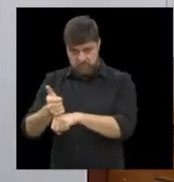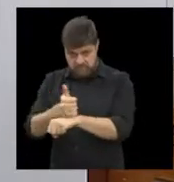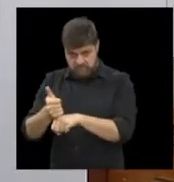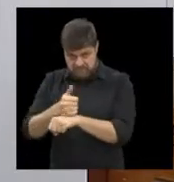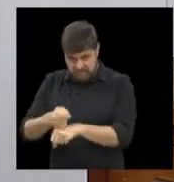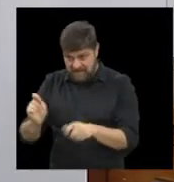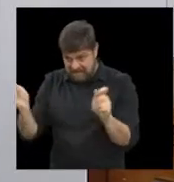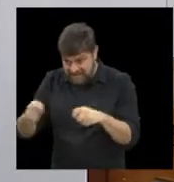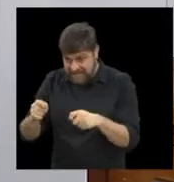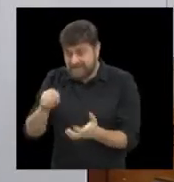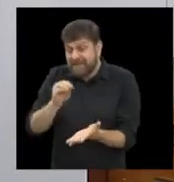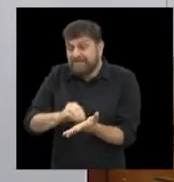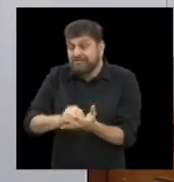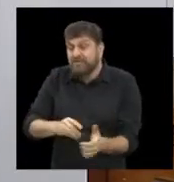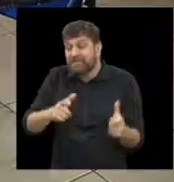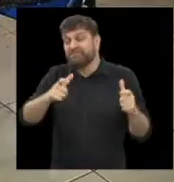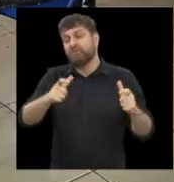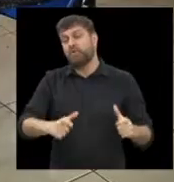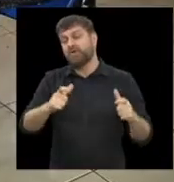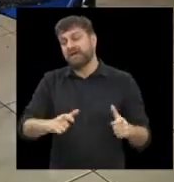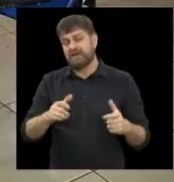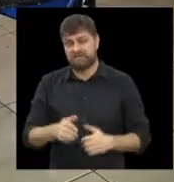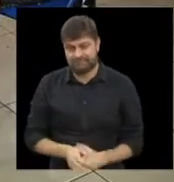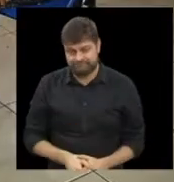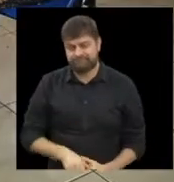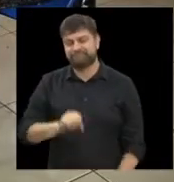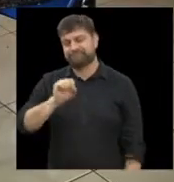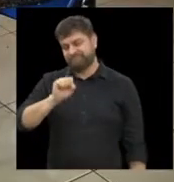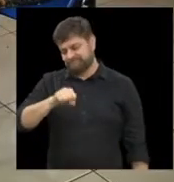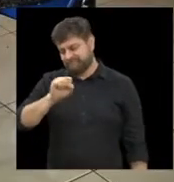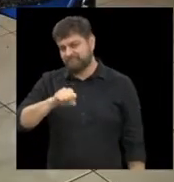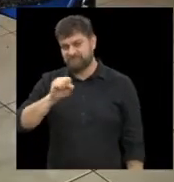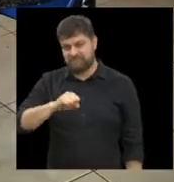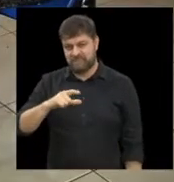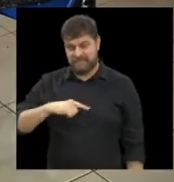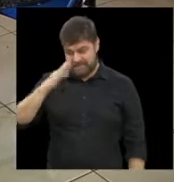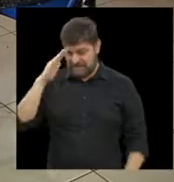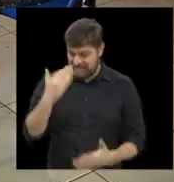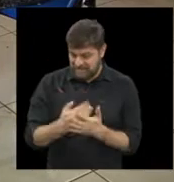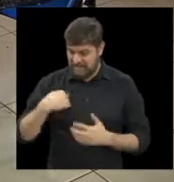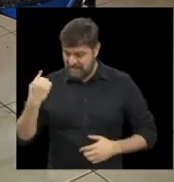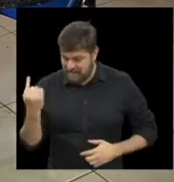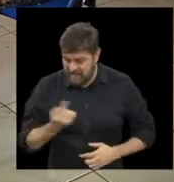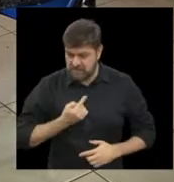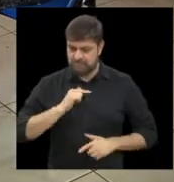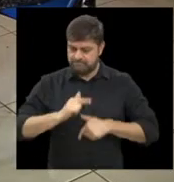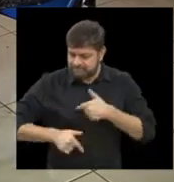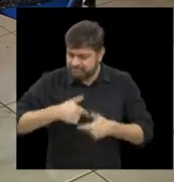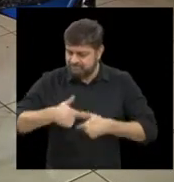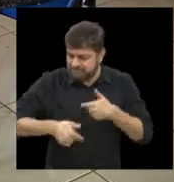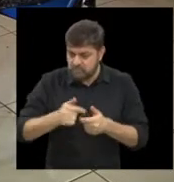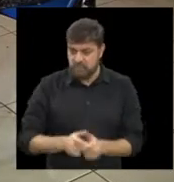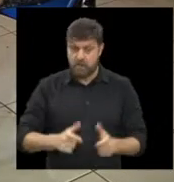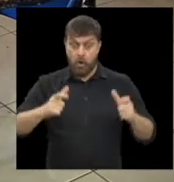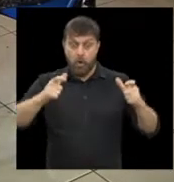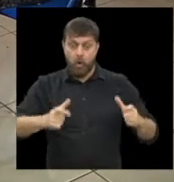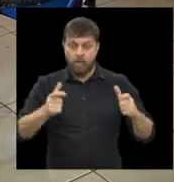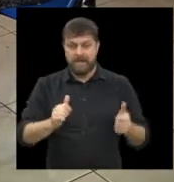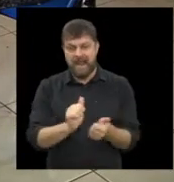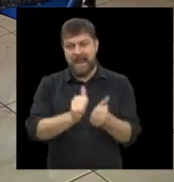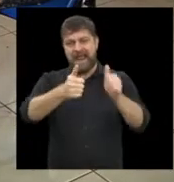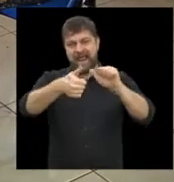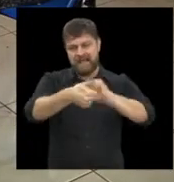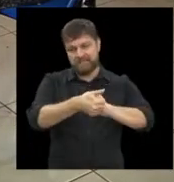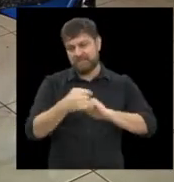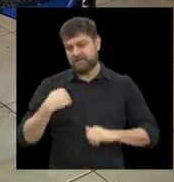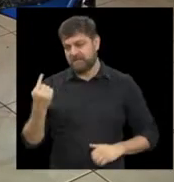é mais um corpo, espaço? Exatamente, né? Ter a certeza de que a gente possa desenvolver num espaço de parte. Nós temos buscado, nós